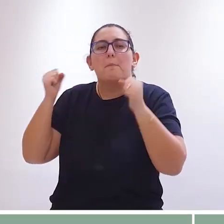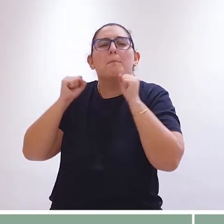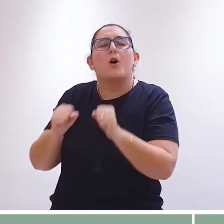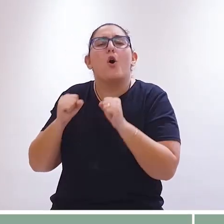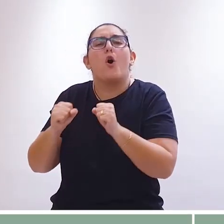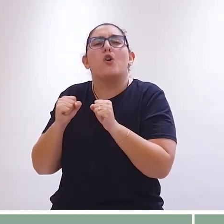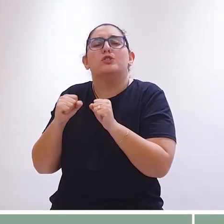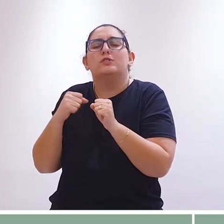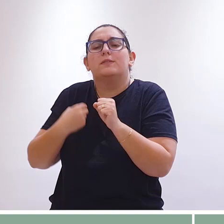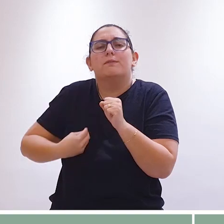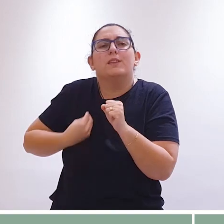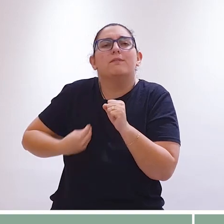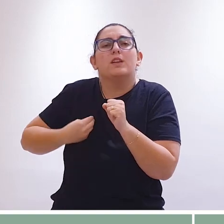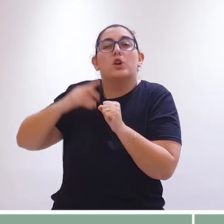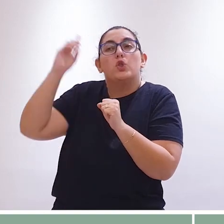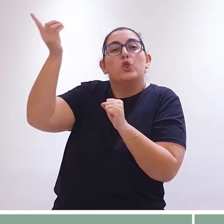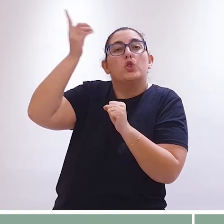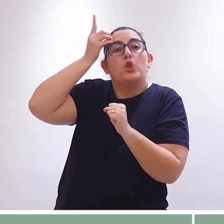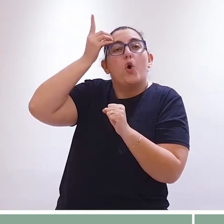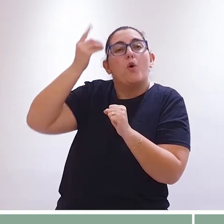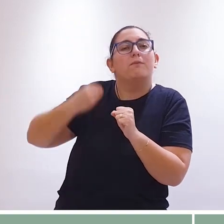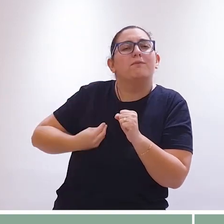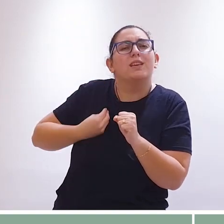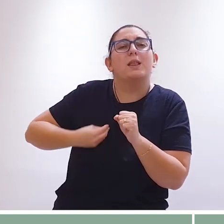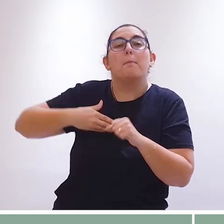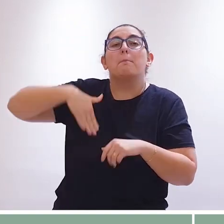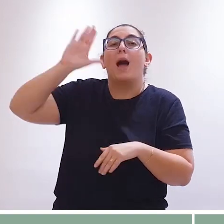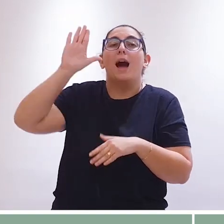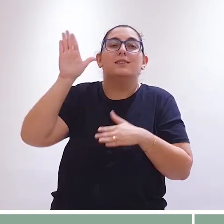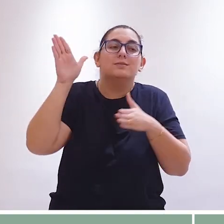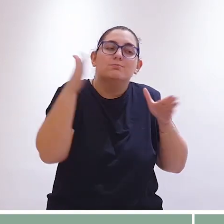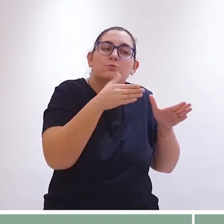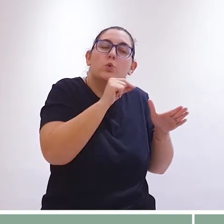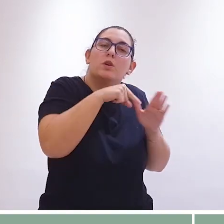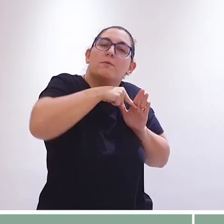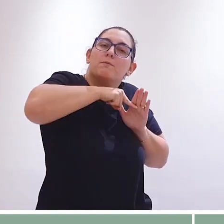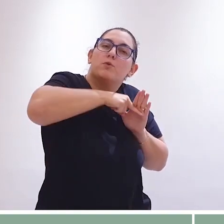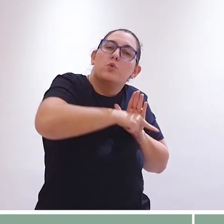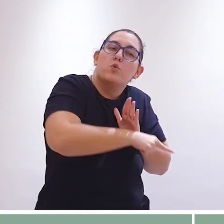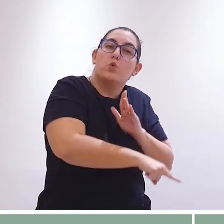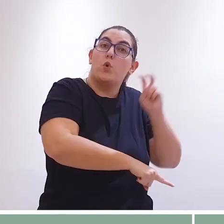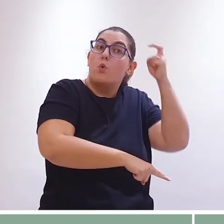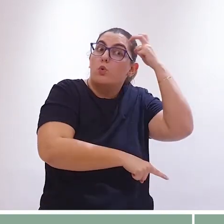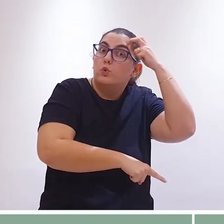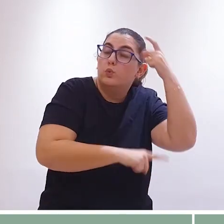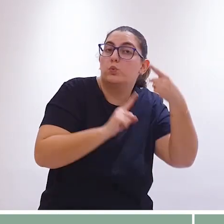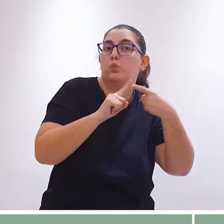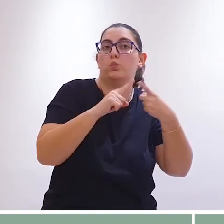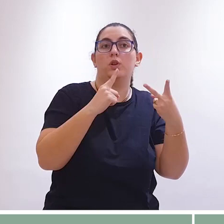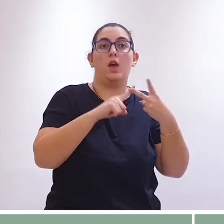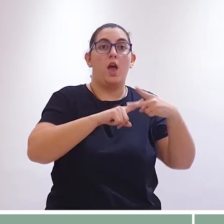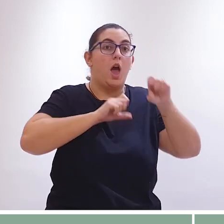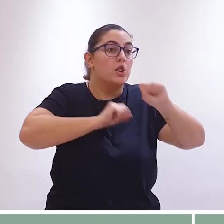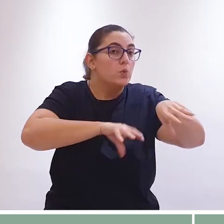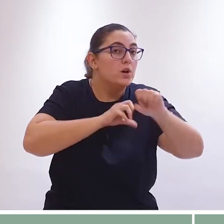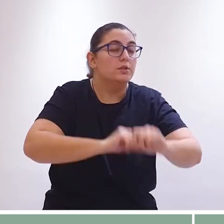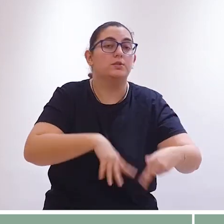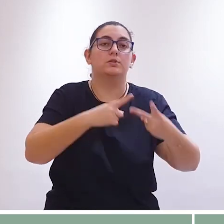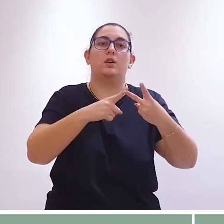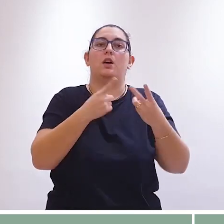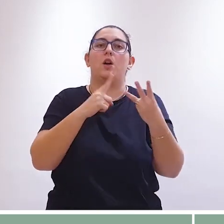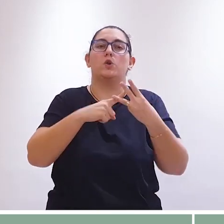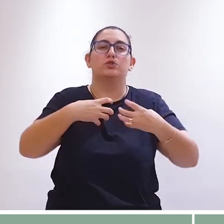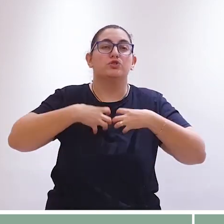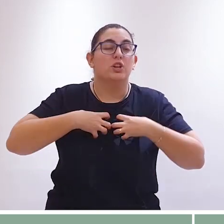podemos viver este dom da vida mais profundamente, preocupando-nos também com a cultura, educação,